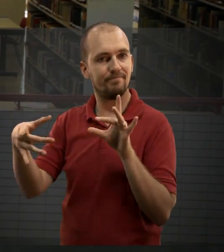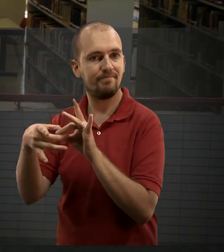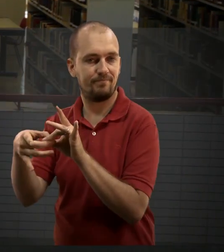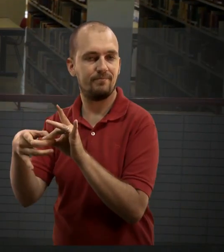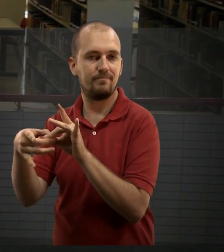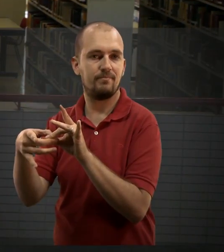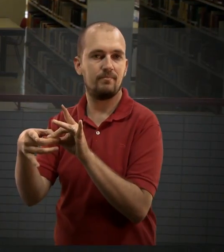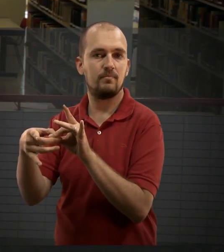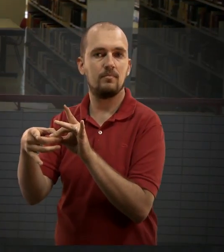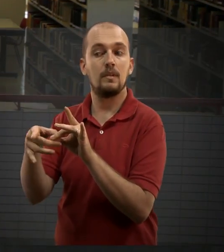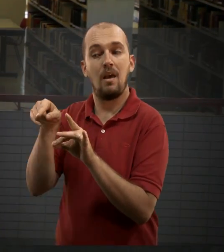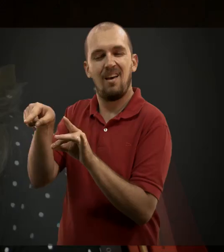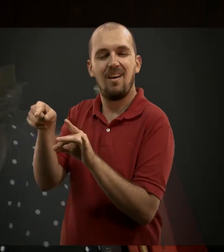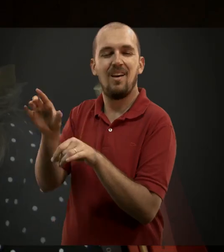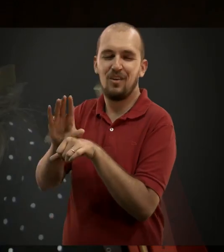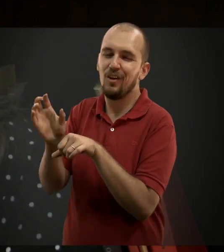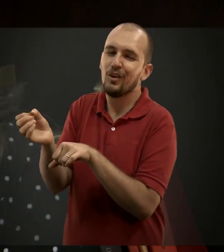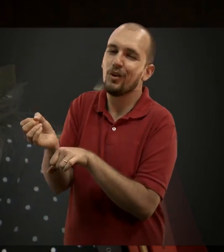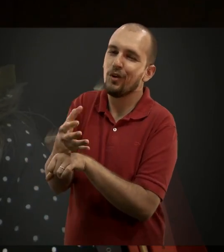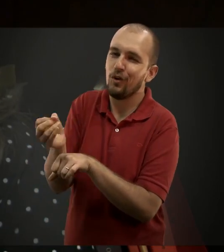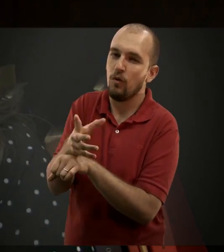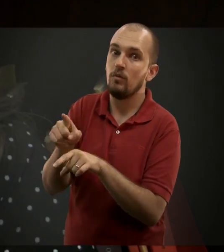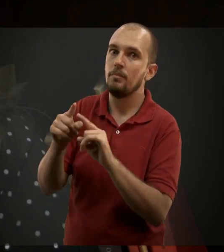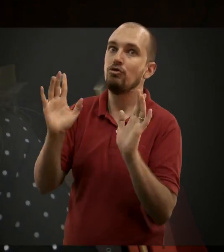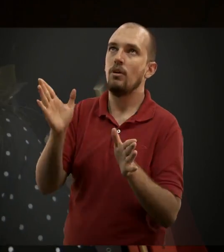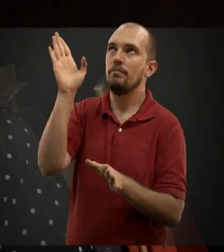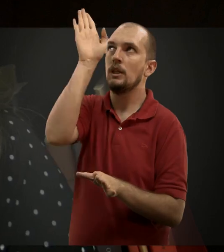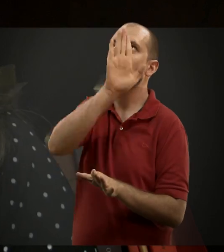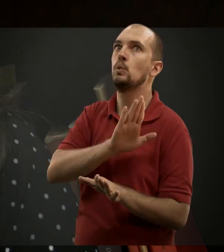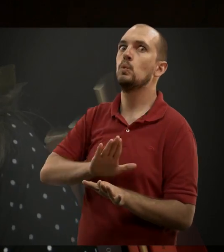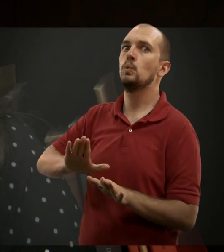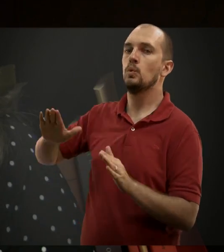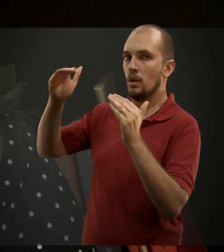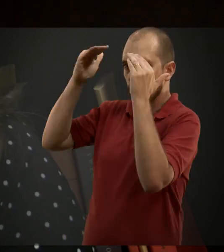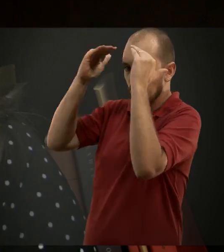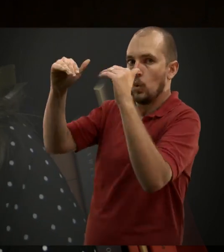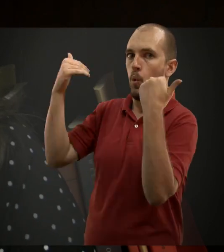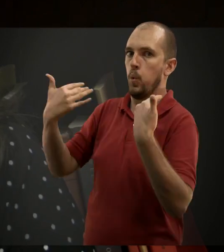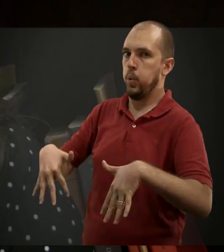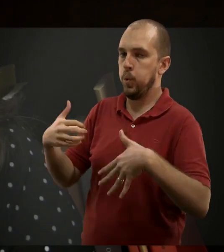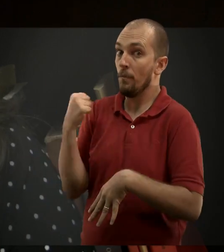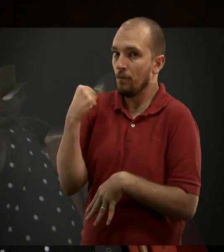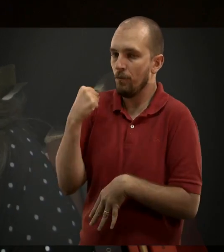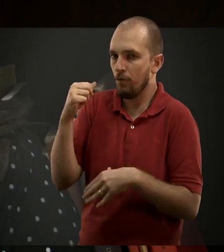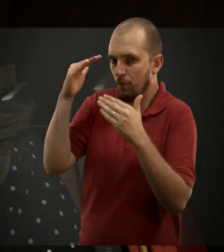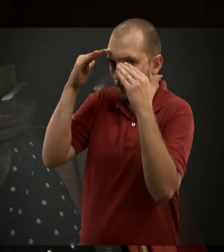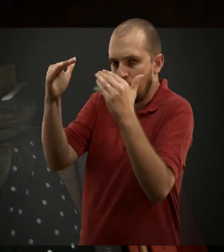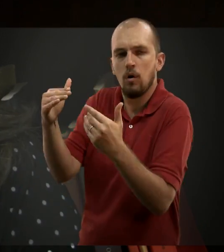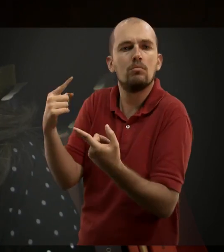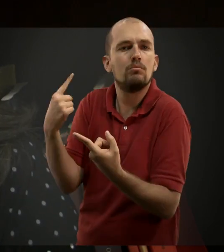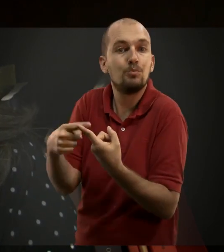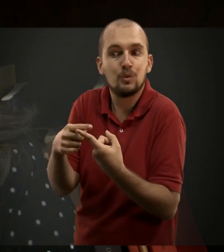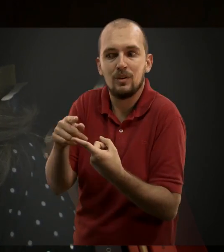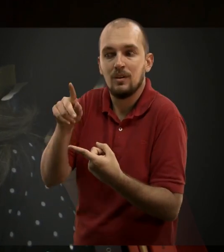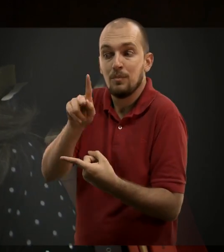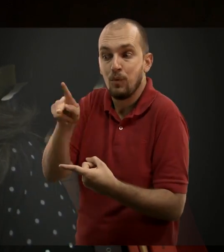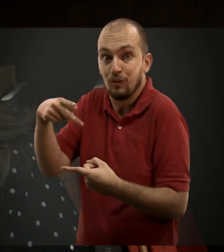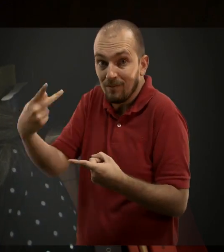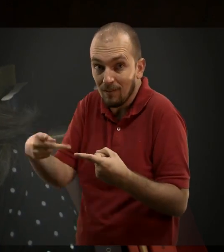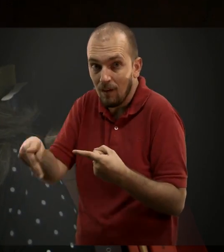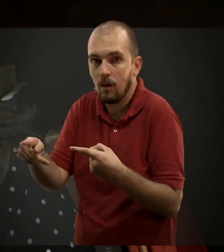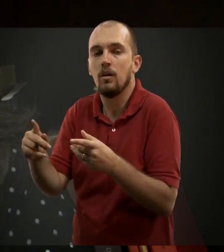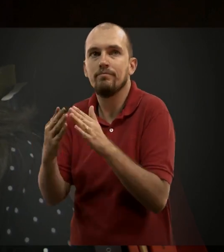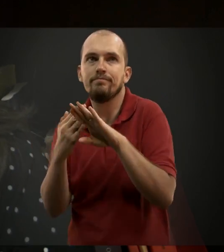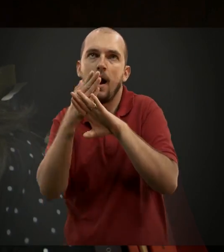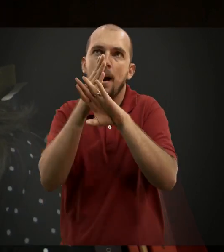da Informação. Ele é um curso novo, mas já tem um respeito no Brasil por conta do vínculo dos seus professores